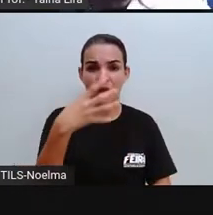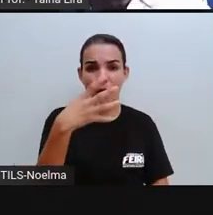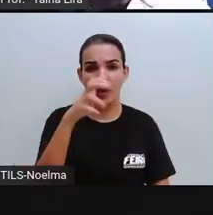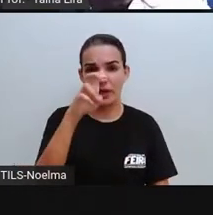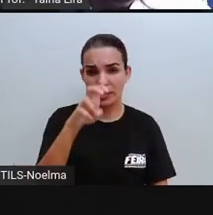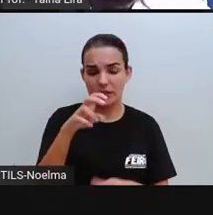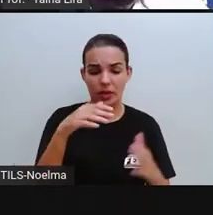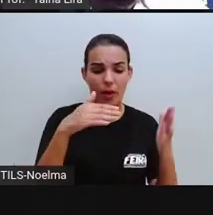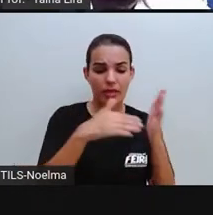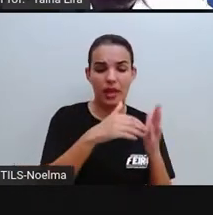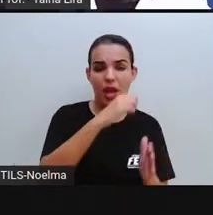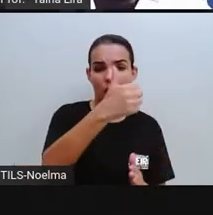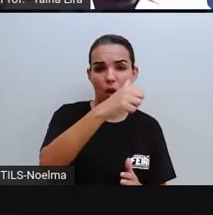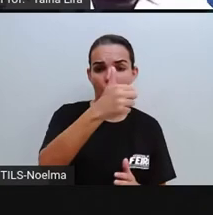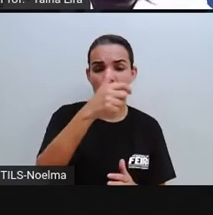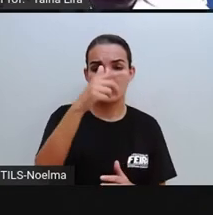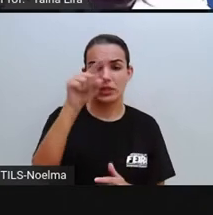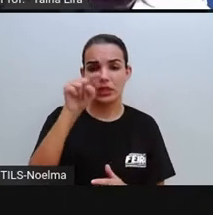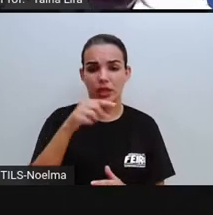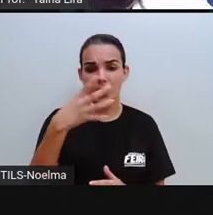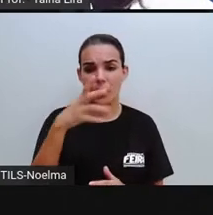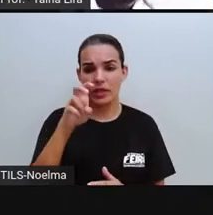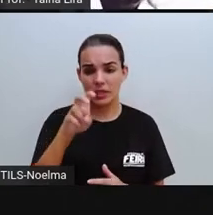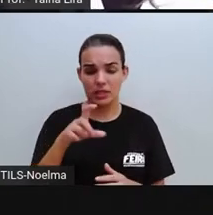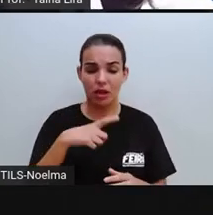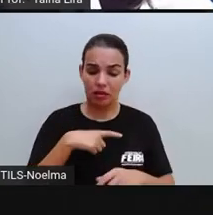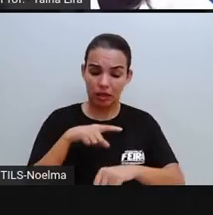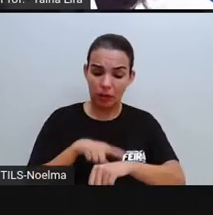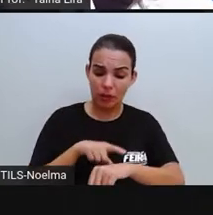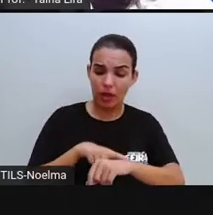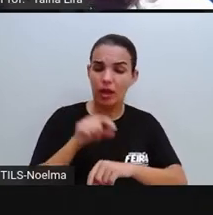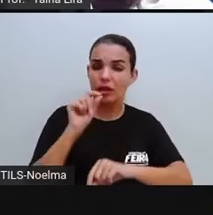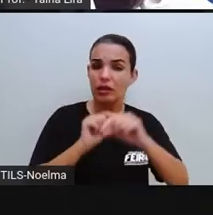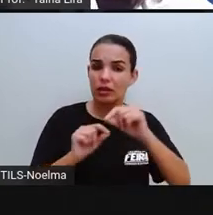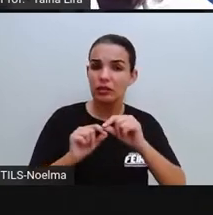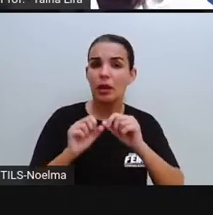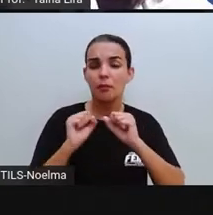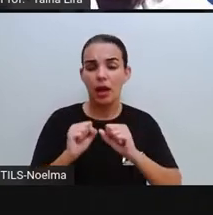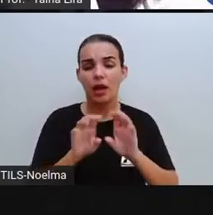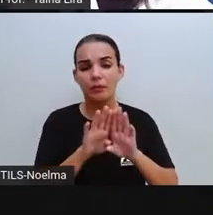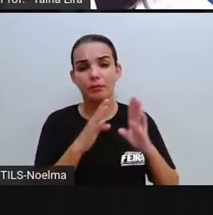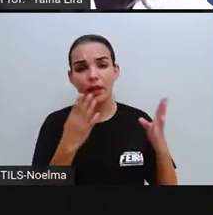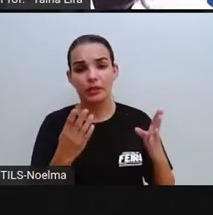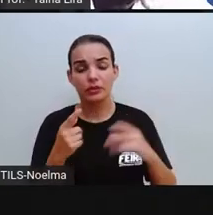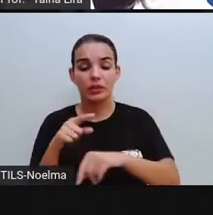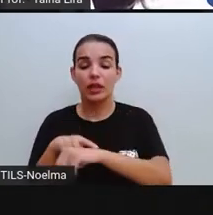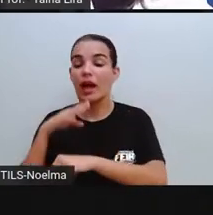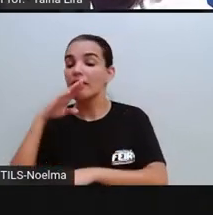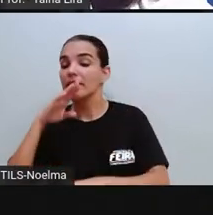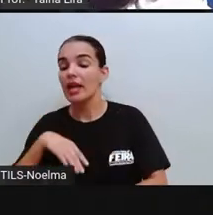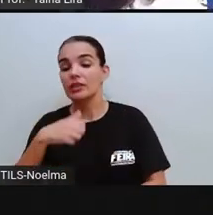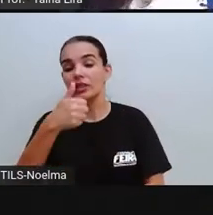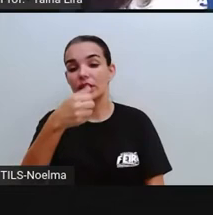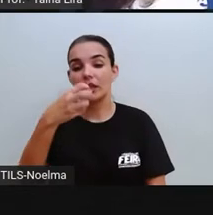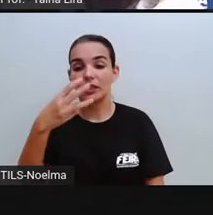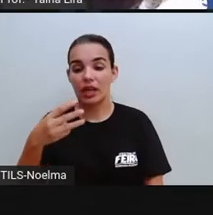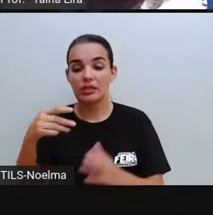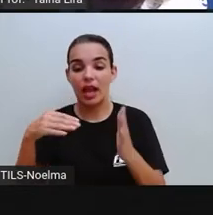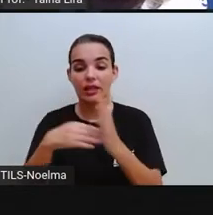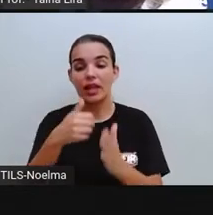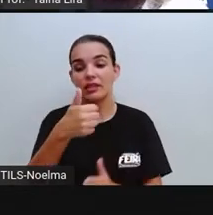até 11h45, no turno da manhã, e no turno da tarde das 13h até as